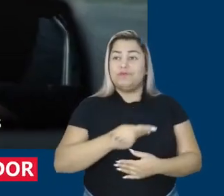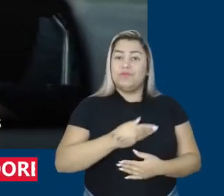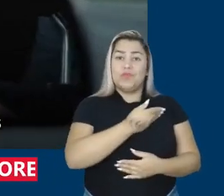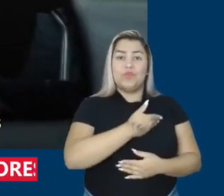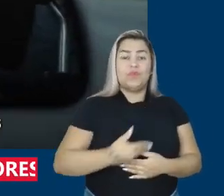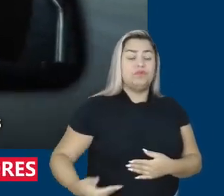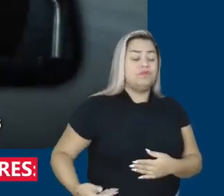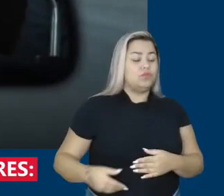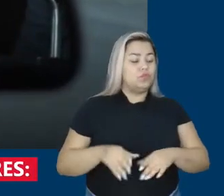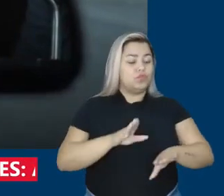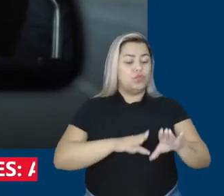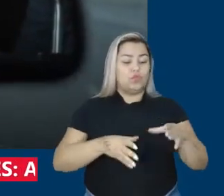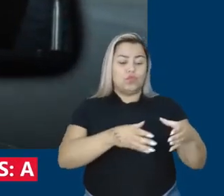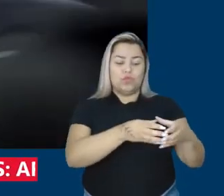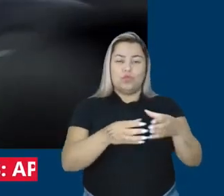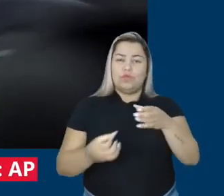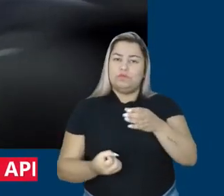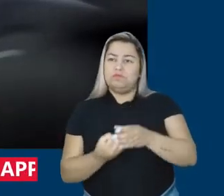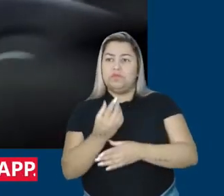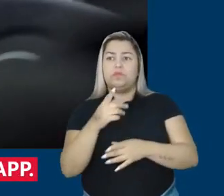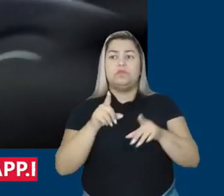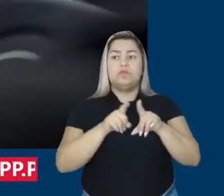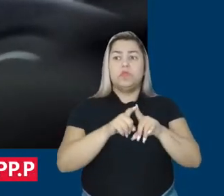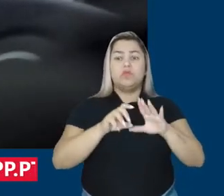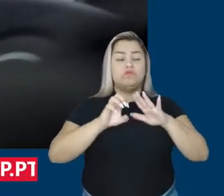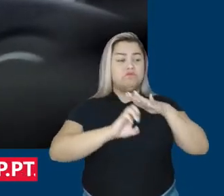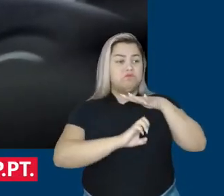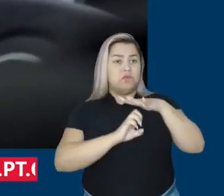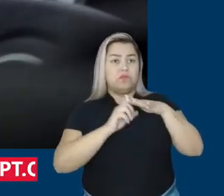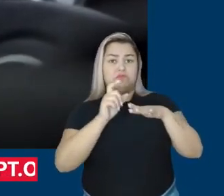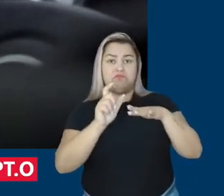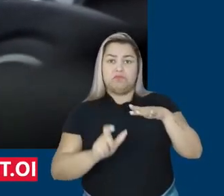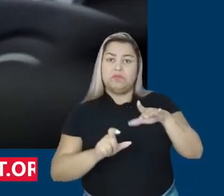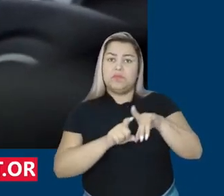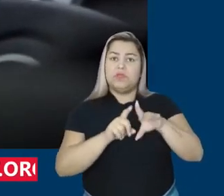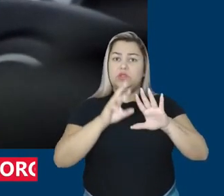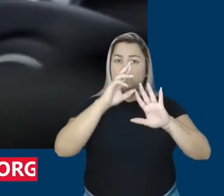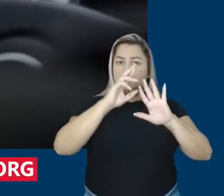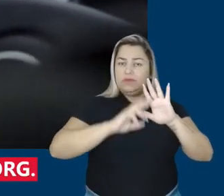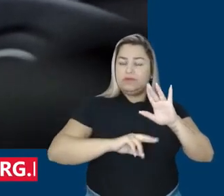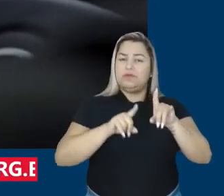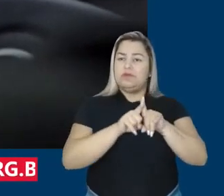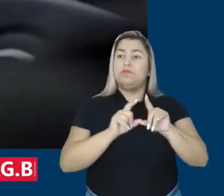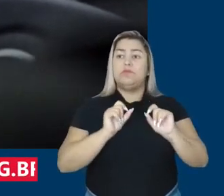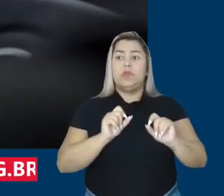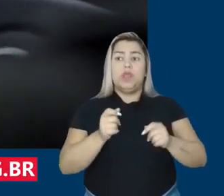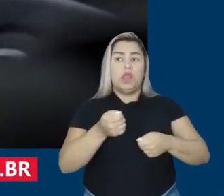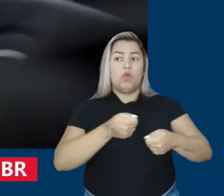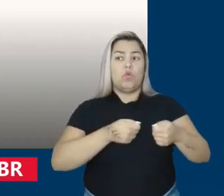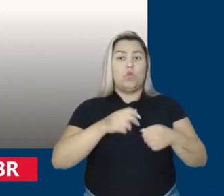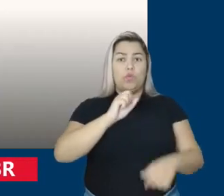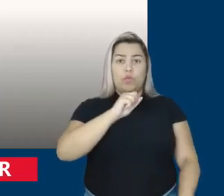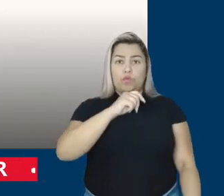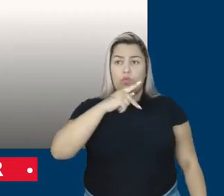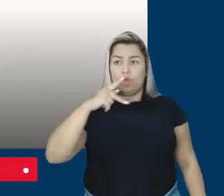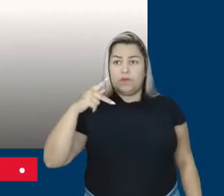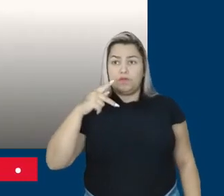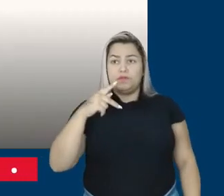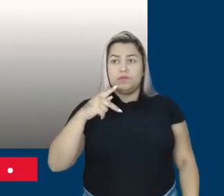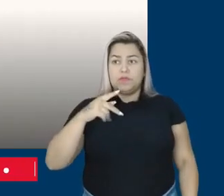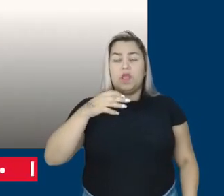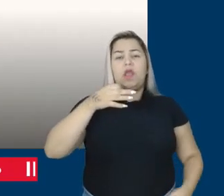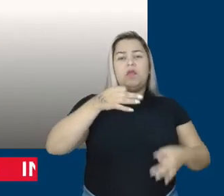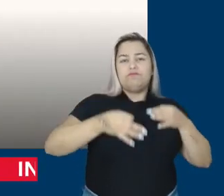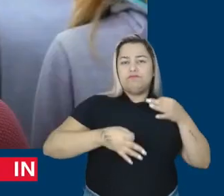trabalho com empregados e empresários para definir novas regras e regulamentar o trabalho por aplicativos. É